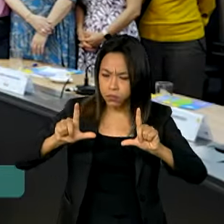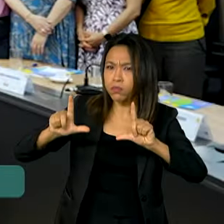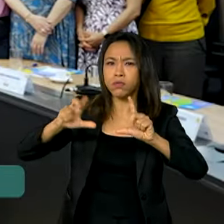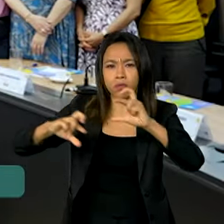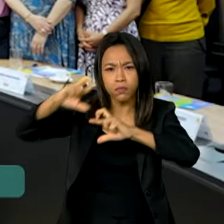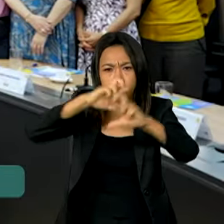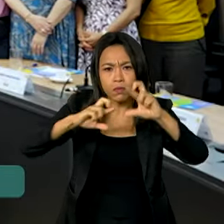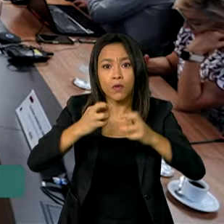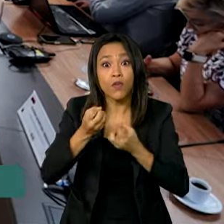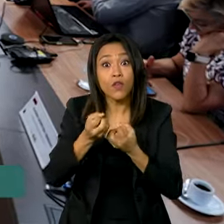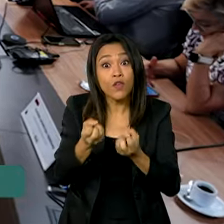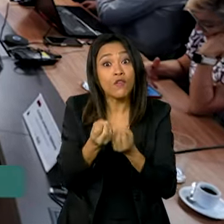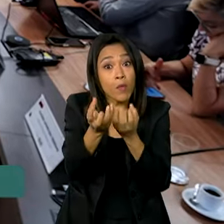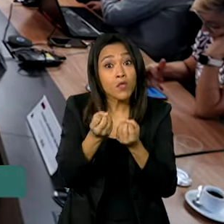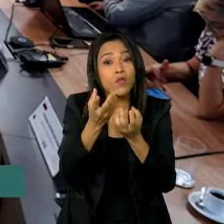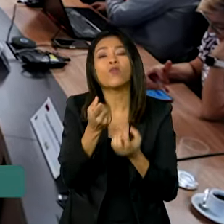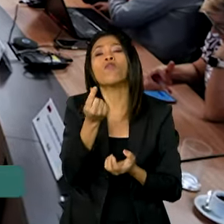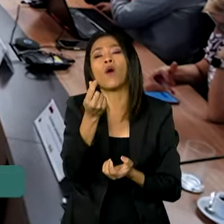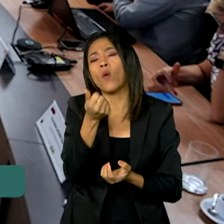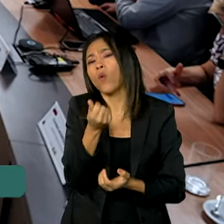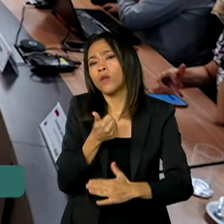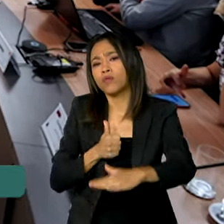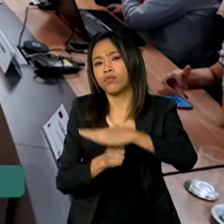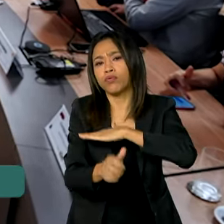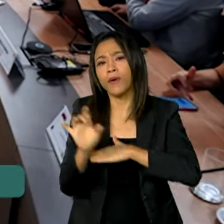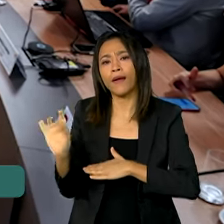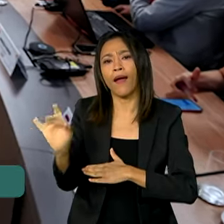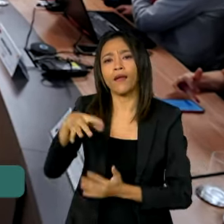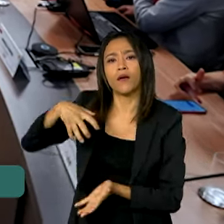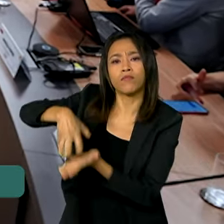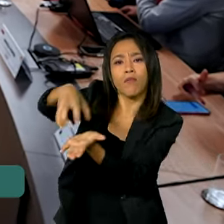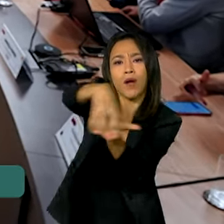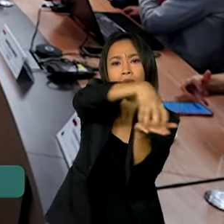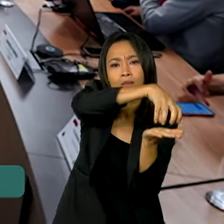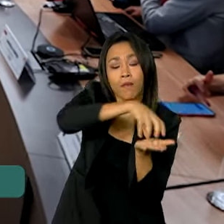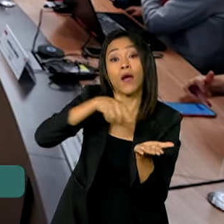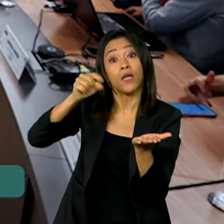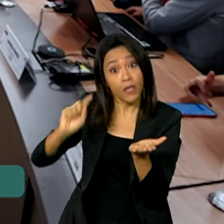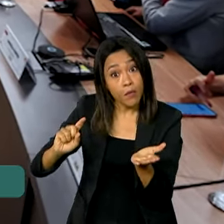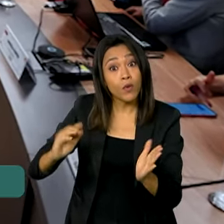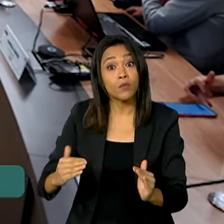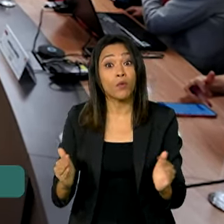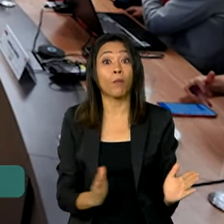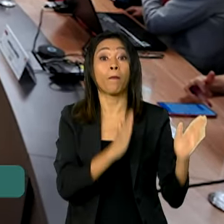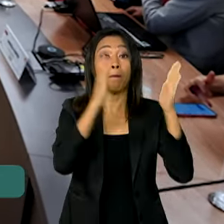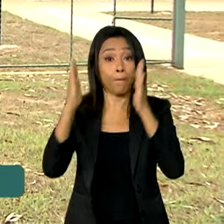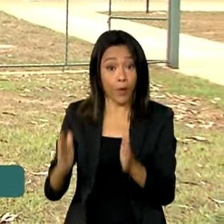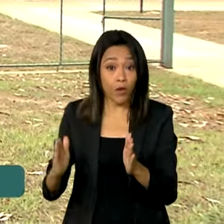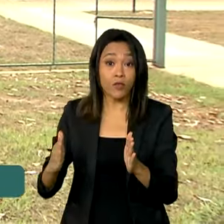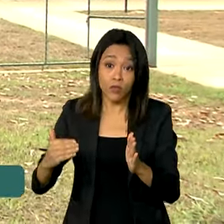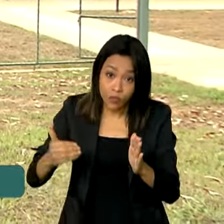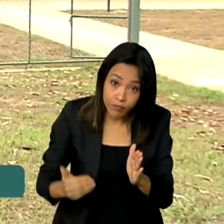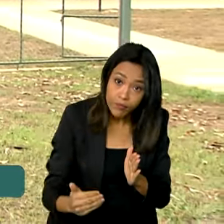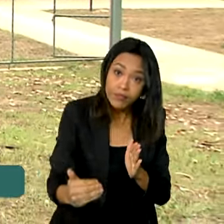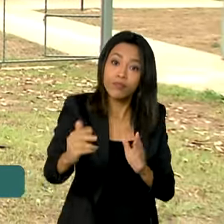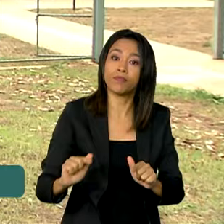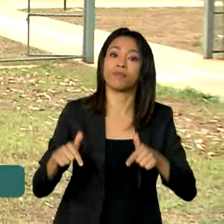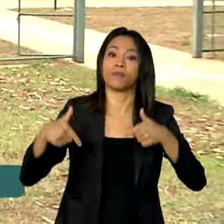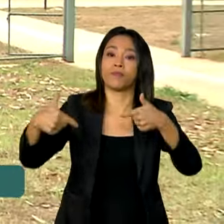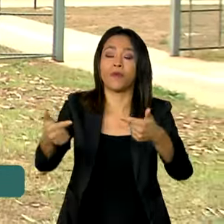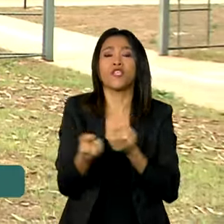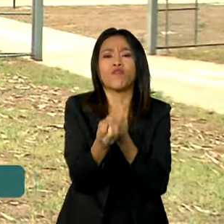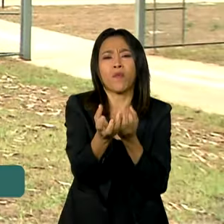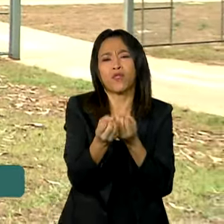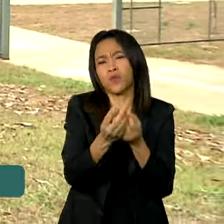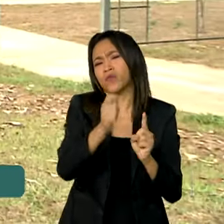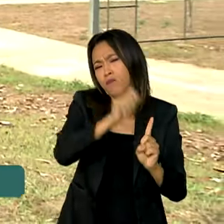sobre o valor investido em cada unidade e a previsão para a próxima fase de execução. Os dados são atualizados